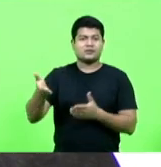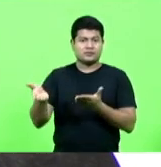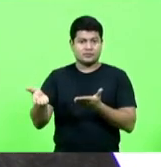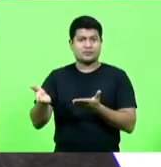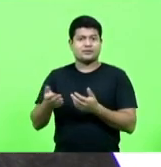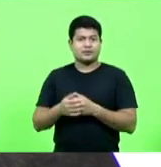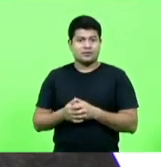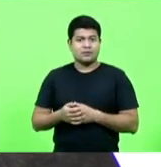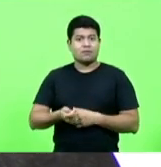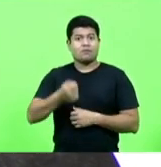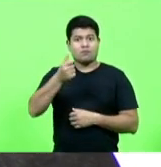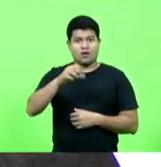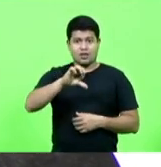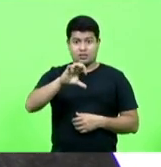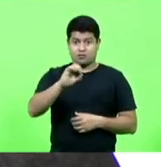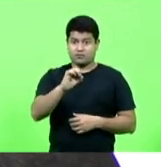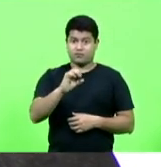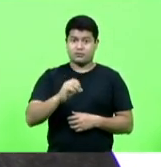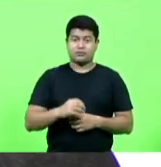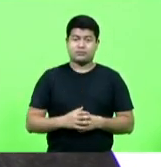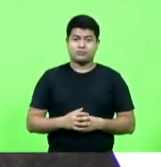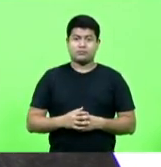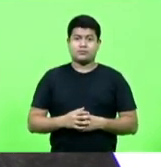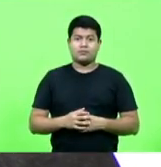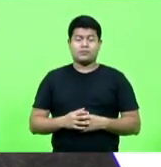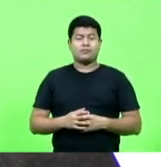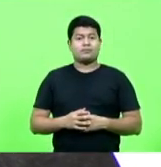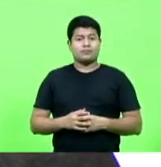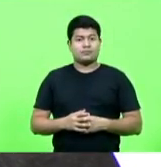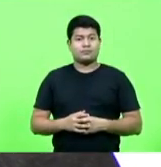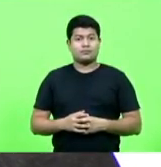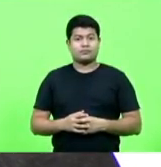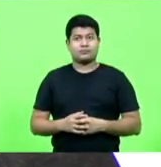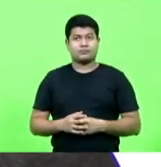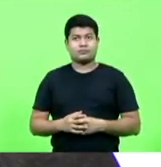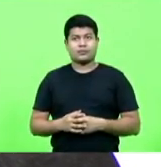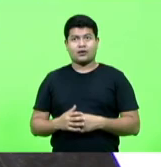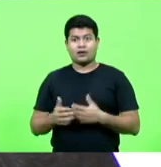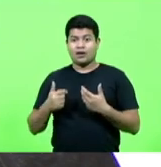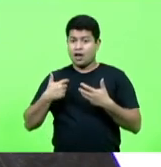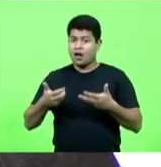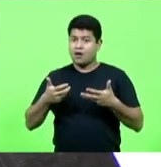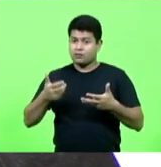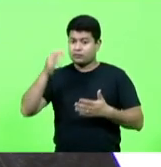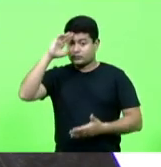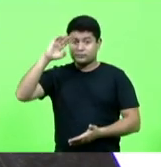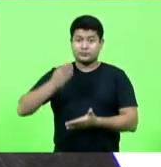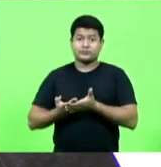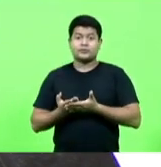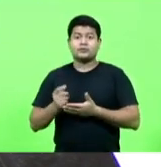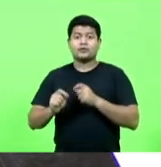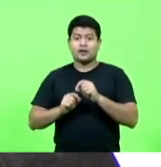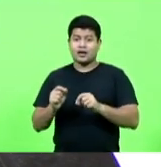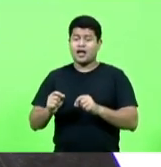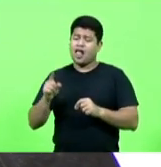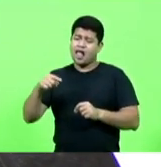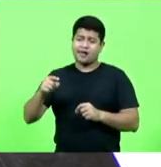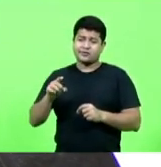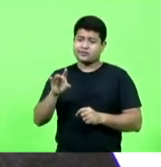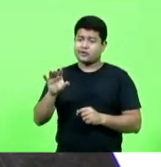Quase 90 policiais. Esse, quero acreditar eu que fosse uma coincidência,